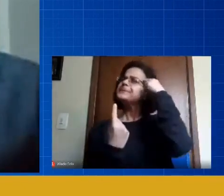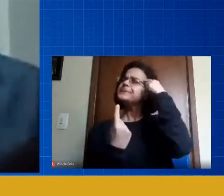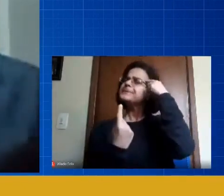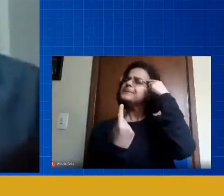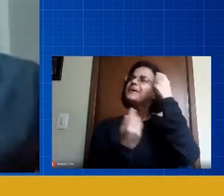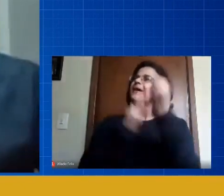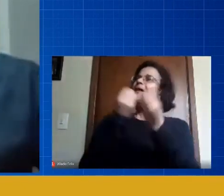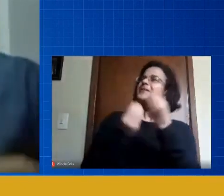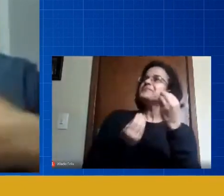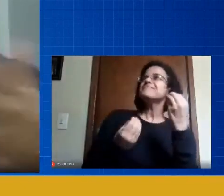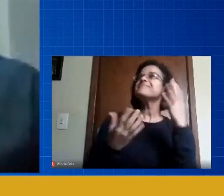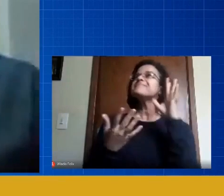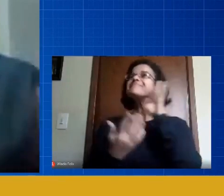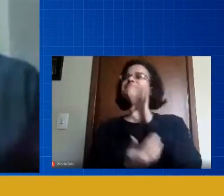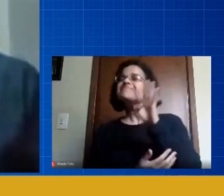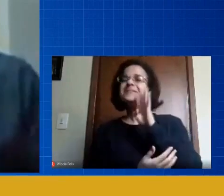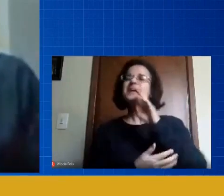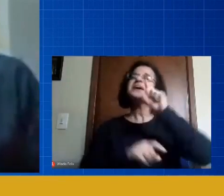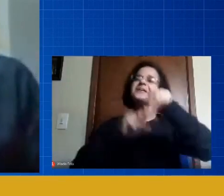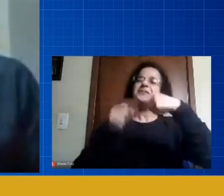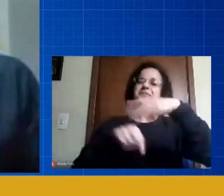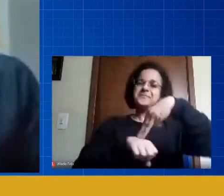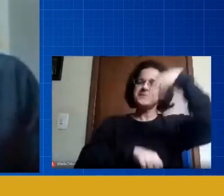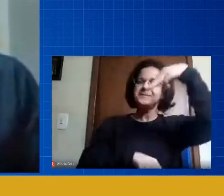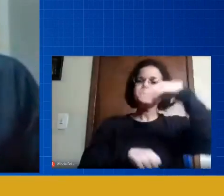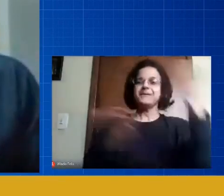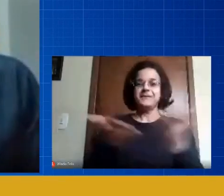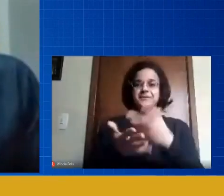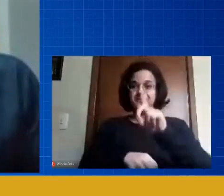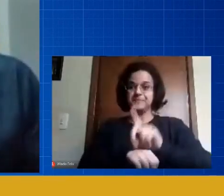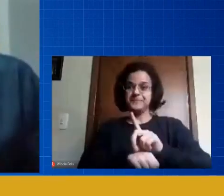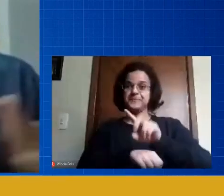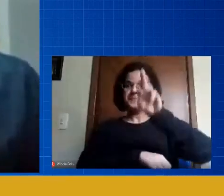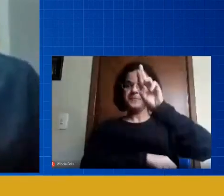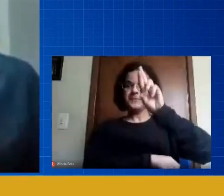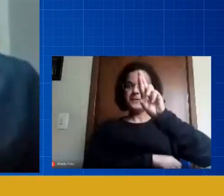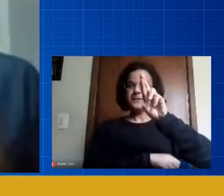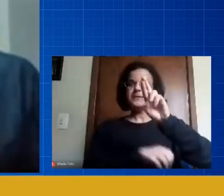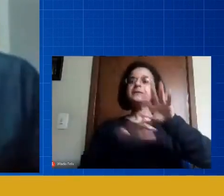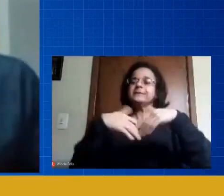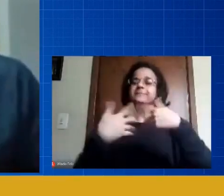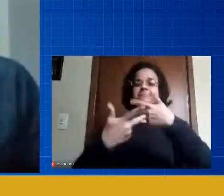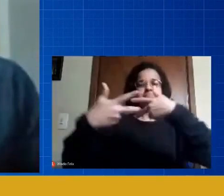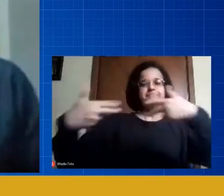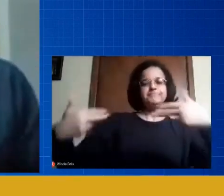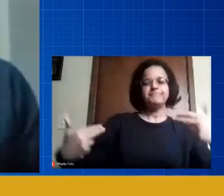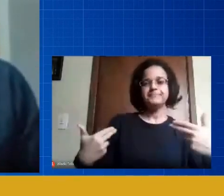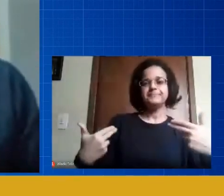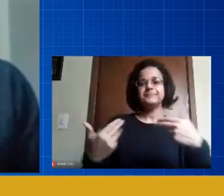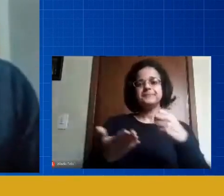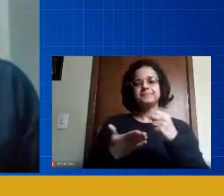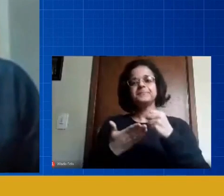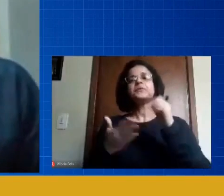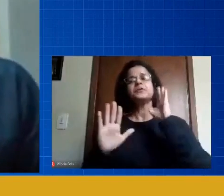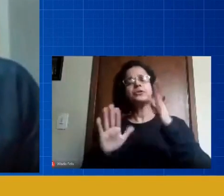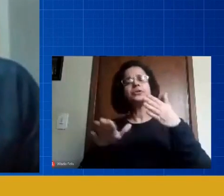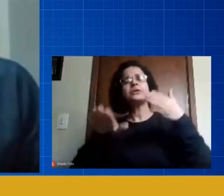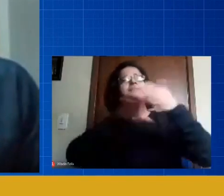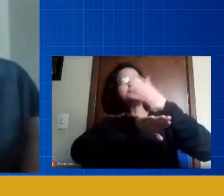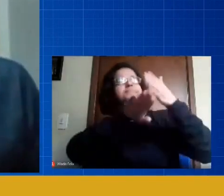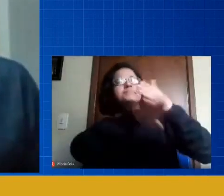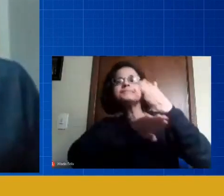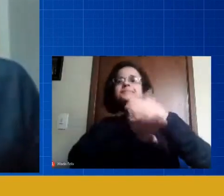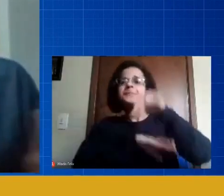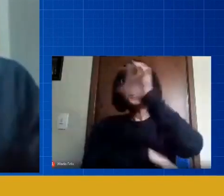foi entrando, gente foi mestrado, agora no doutorado, enfim, muitas contribuições nesse Brasil inteiro,